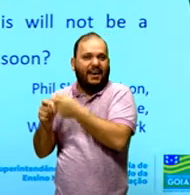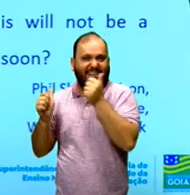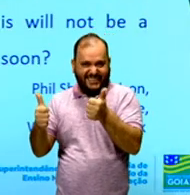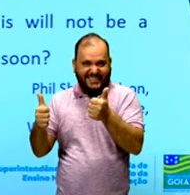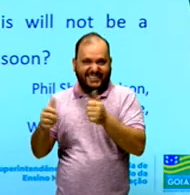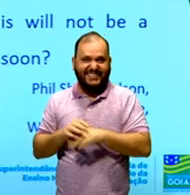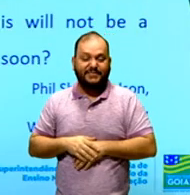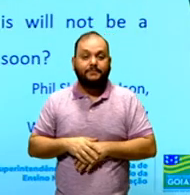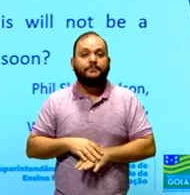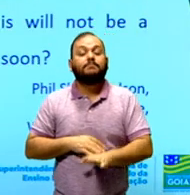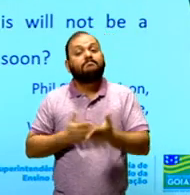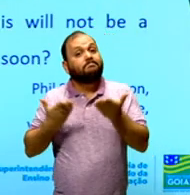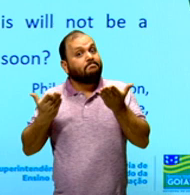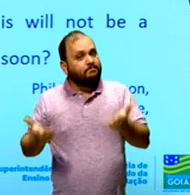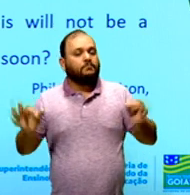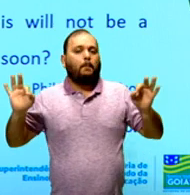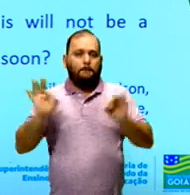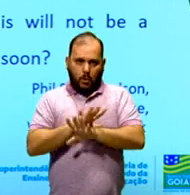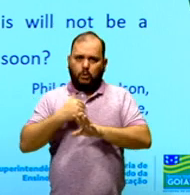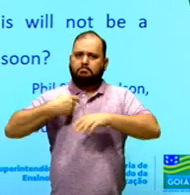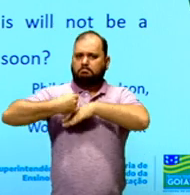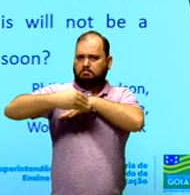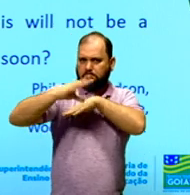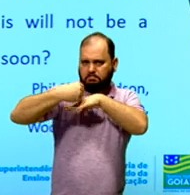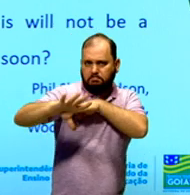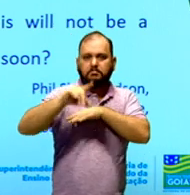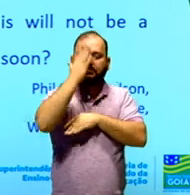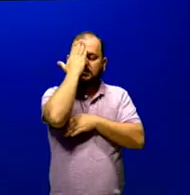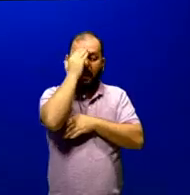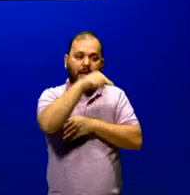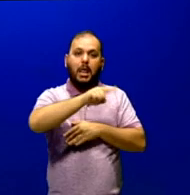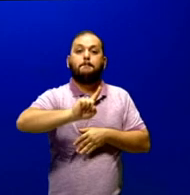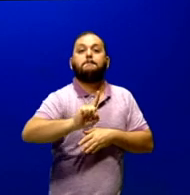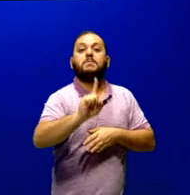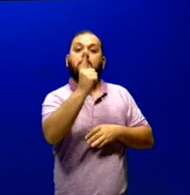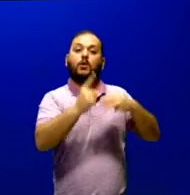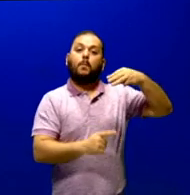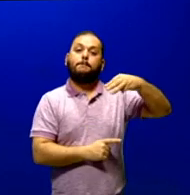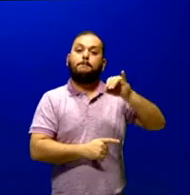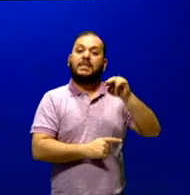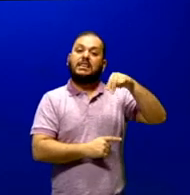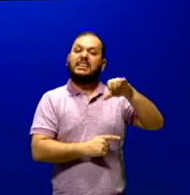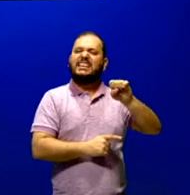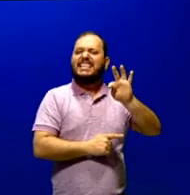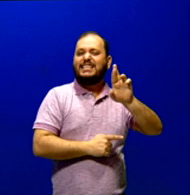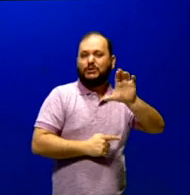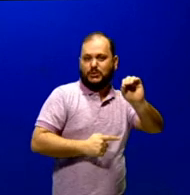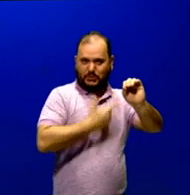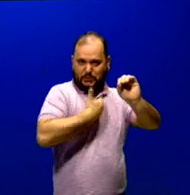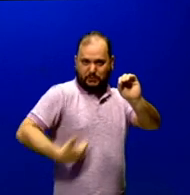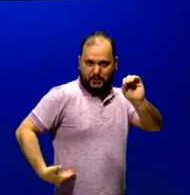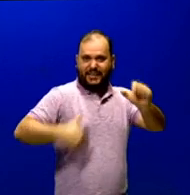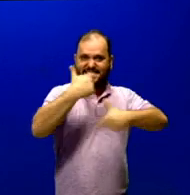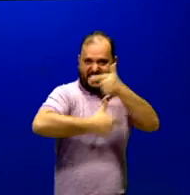então você sabe que o Primeiro Ministro, Boris Johnson, é o primeiro ministro britânico, é o primeiro ministro, comanda o